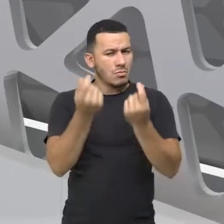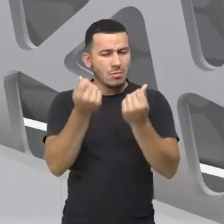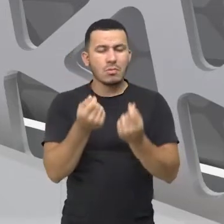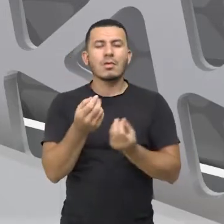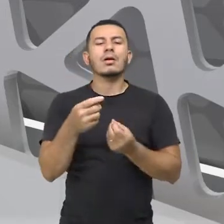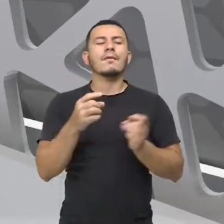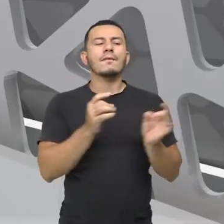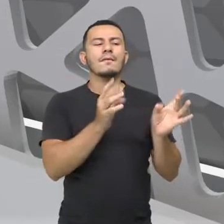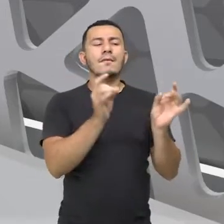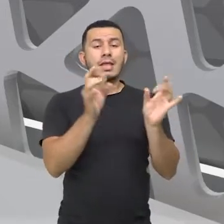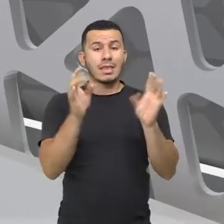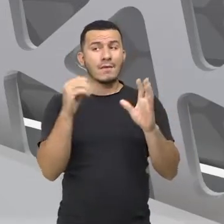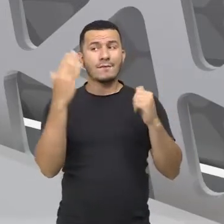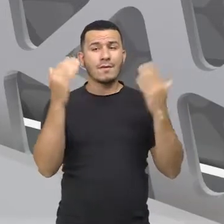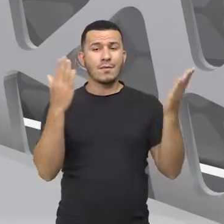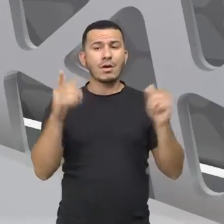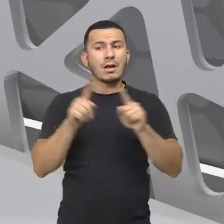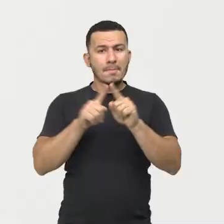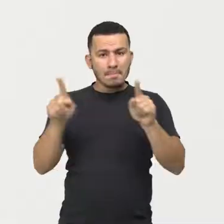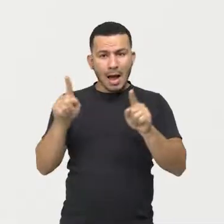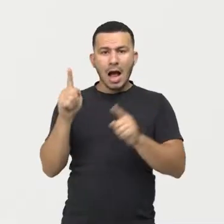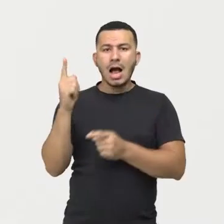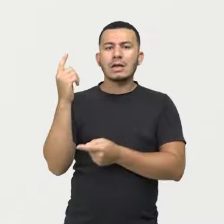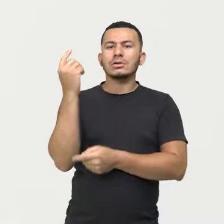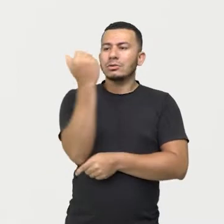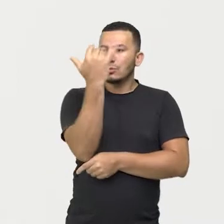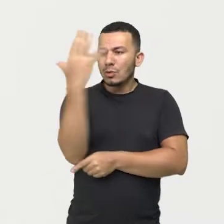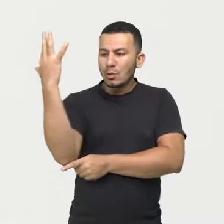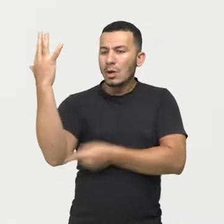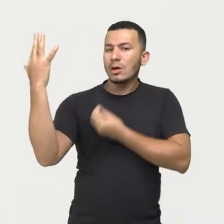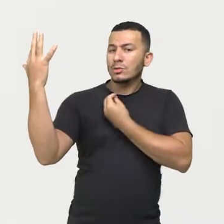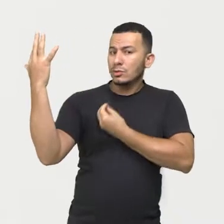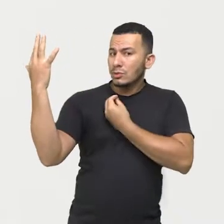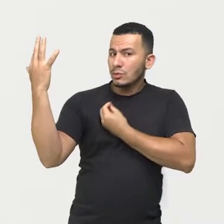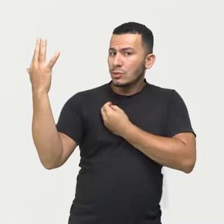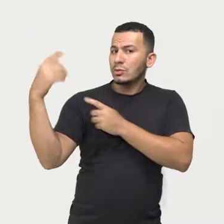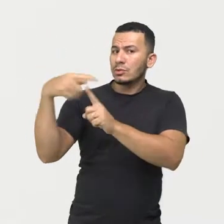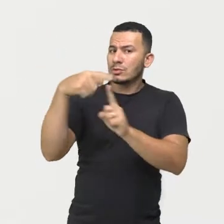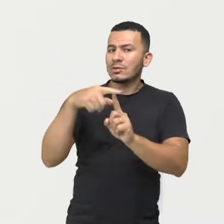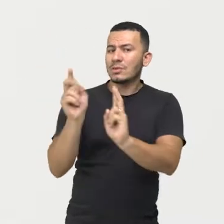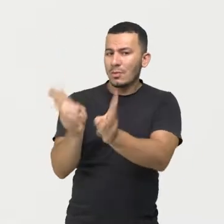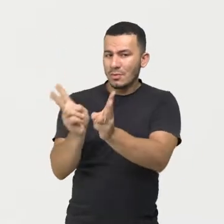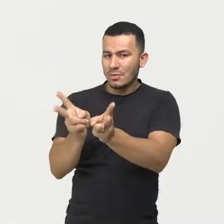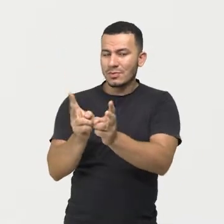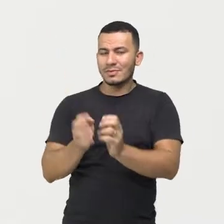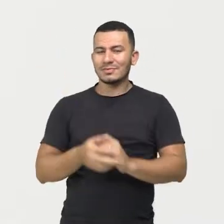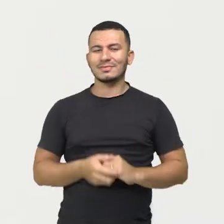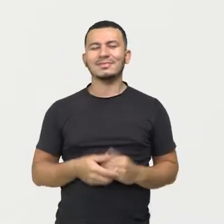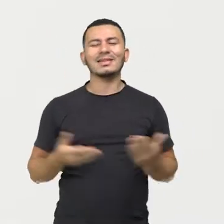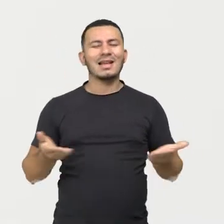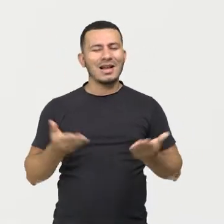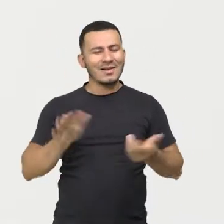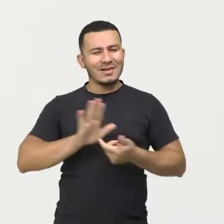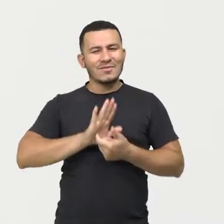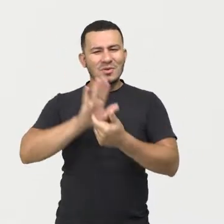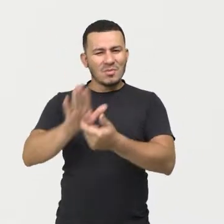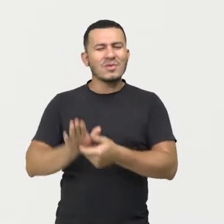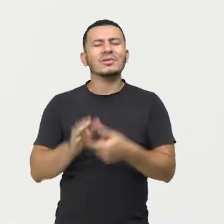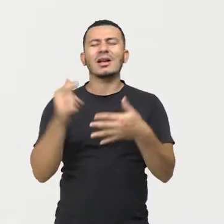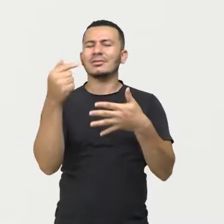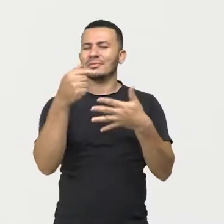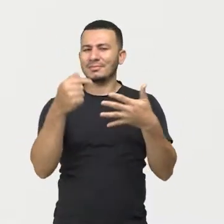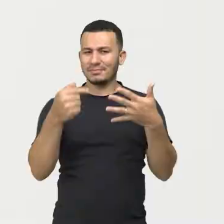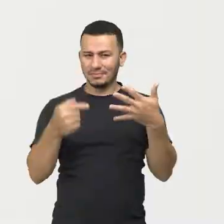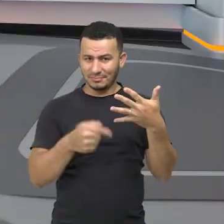mercado e ainda manter de pé os demais tipos. Então, conhecer agora quais são,